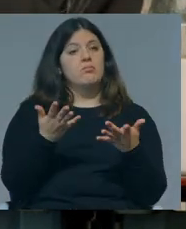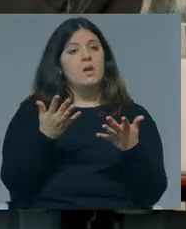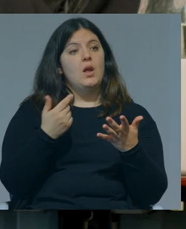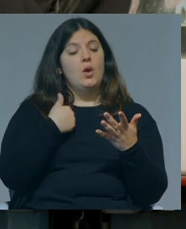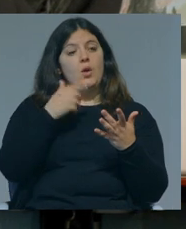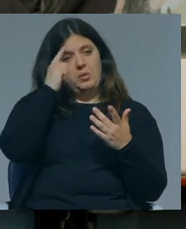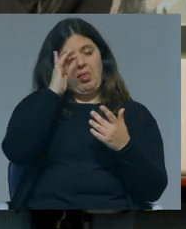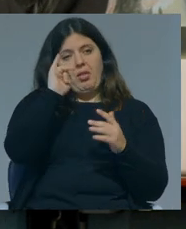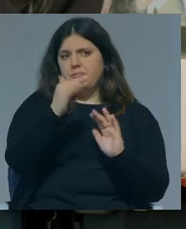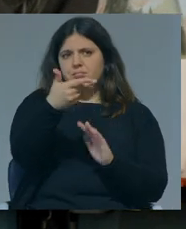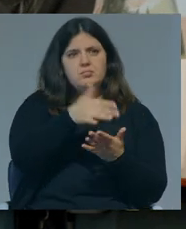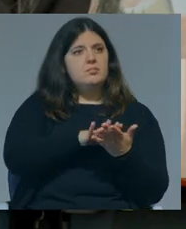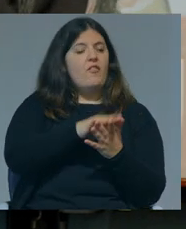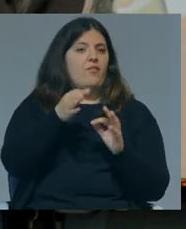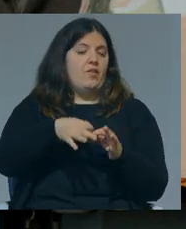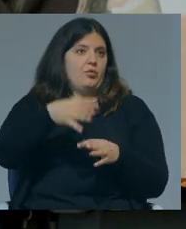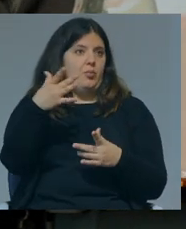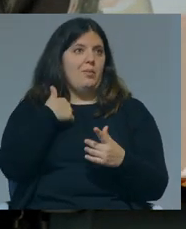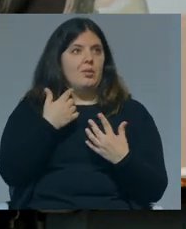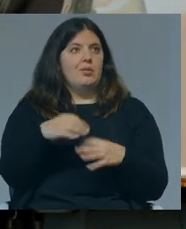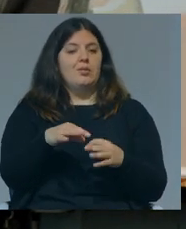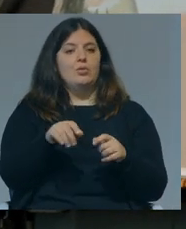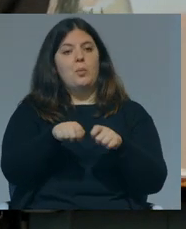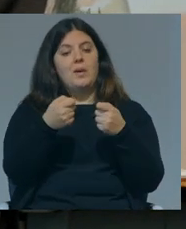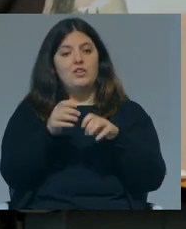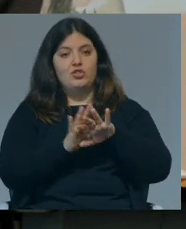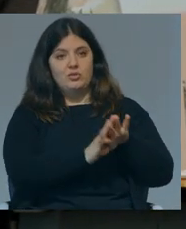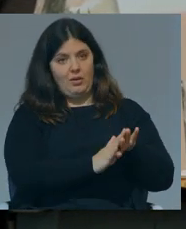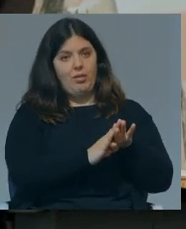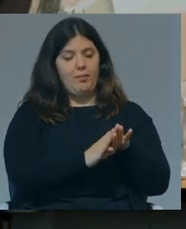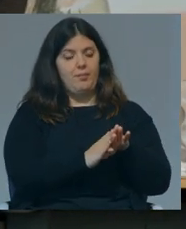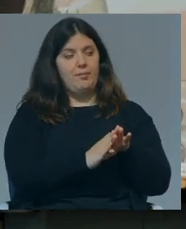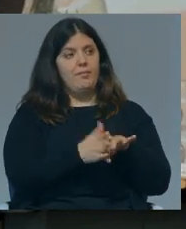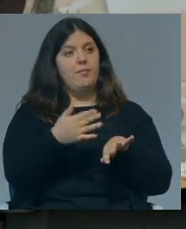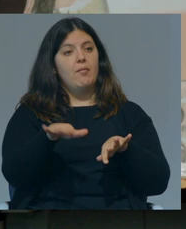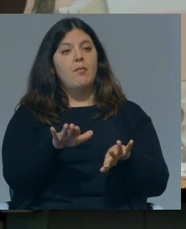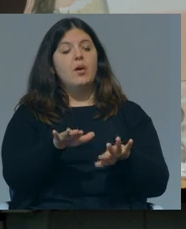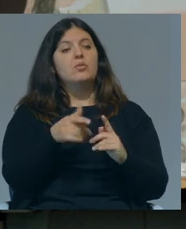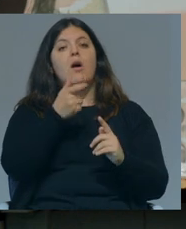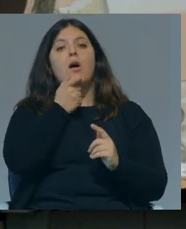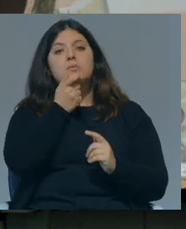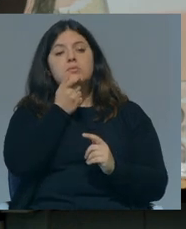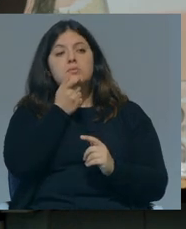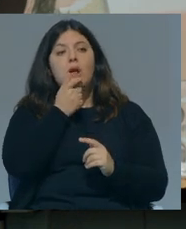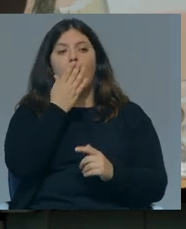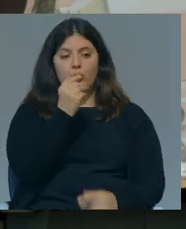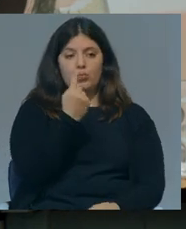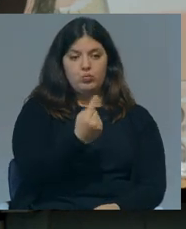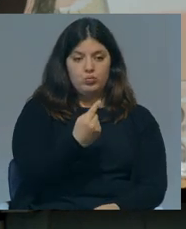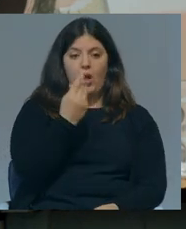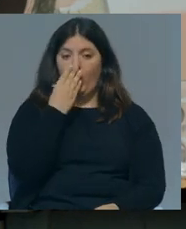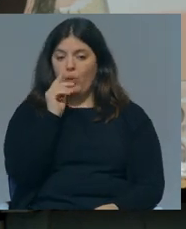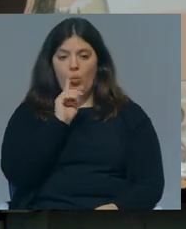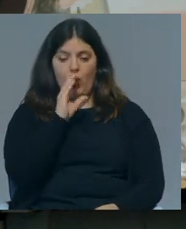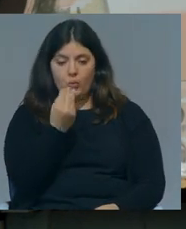Eu acho que isto é um princípio, felizmente comum até a outros partidos de esquerda, mas enquanto houver um aluno, ou